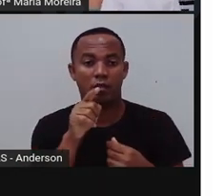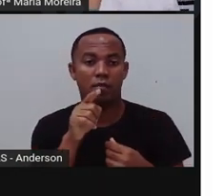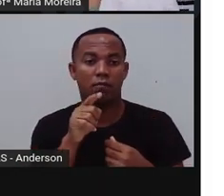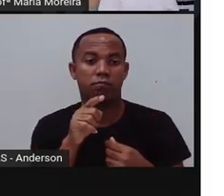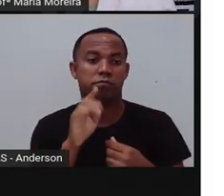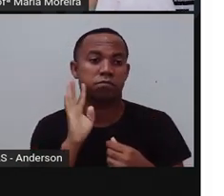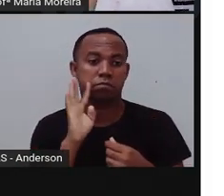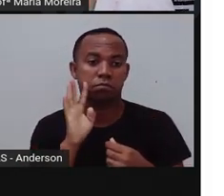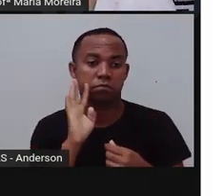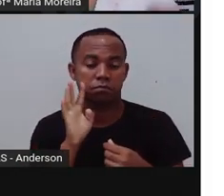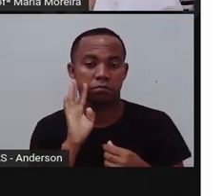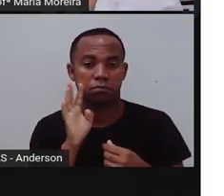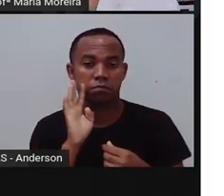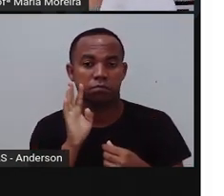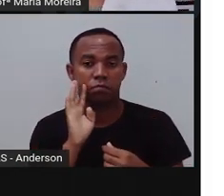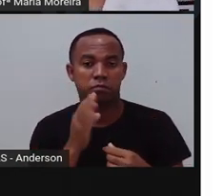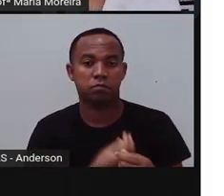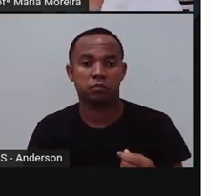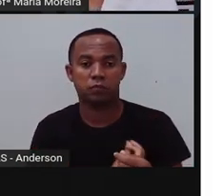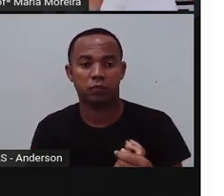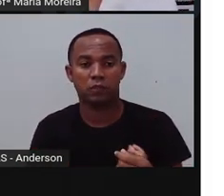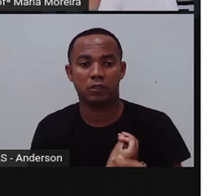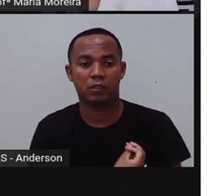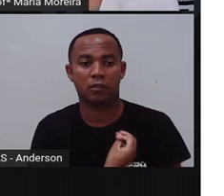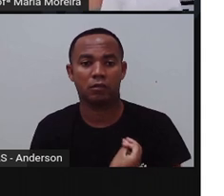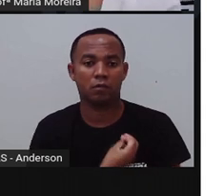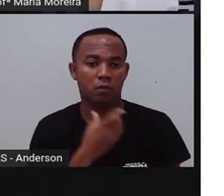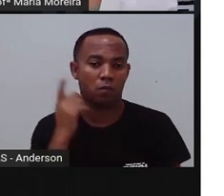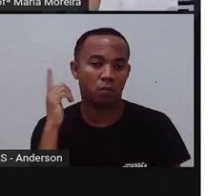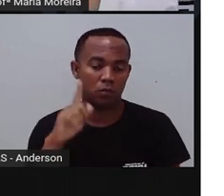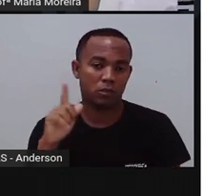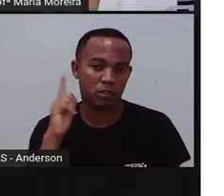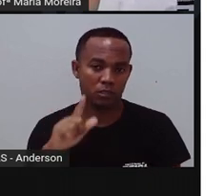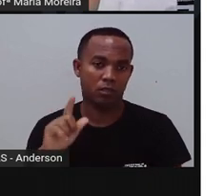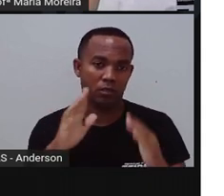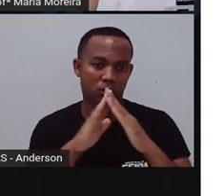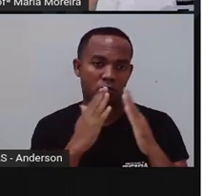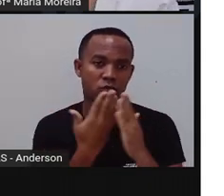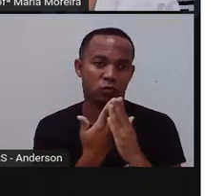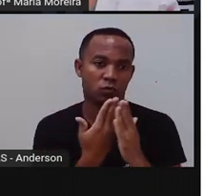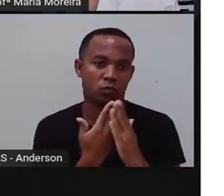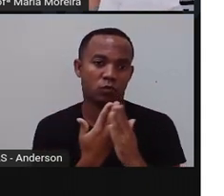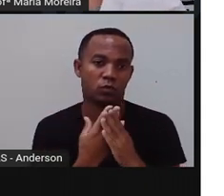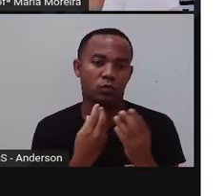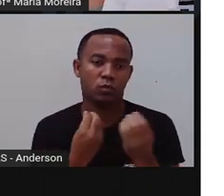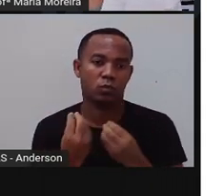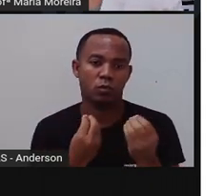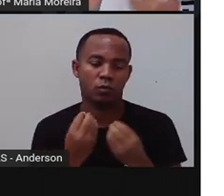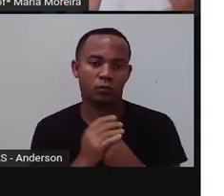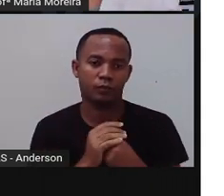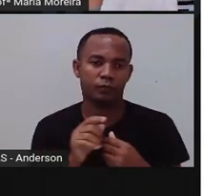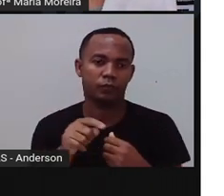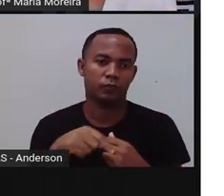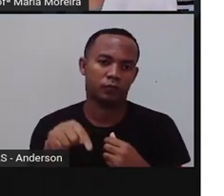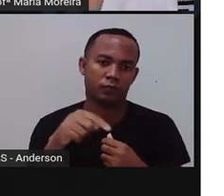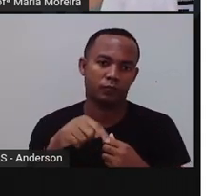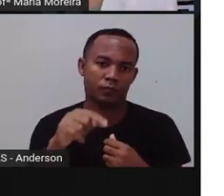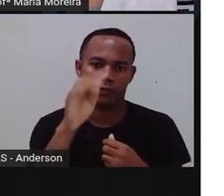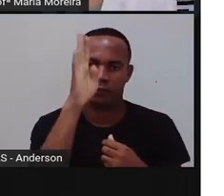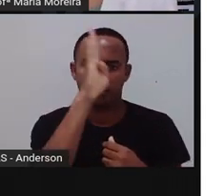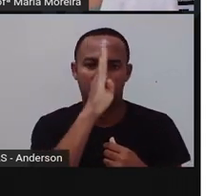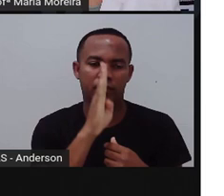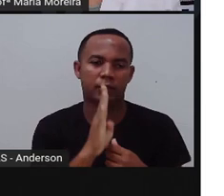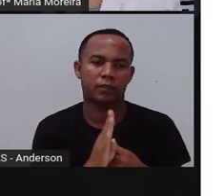vai contar a história dela, a aventura dela para conseguir ir para a escola, né? A gente aqui no Brasil consegue ir para a escola